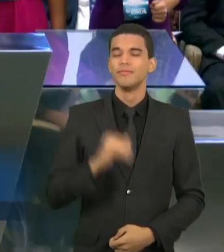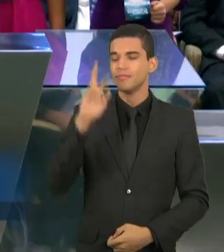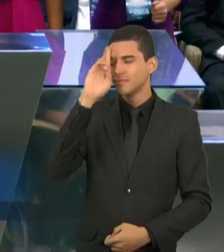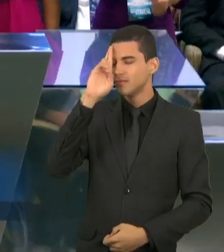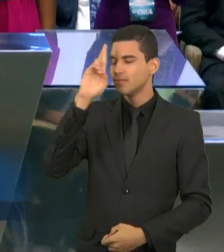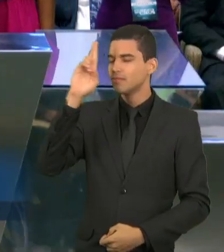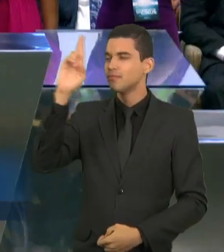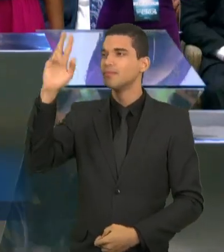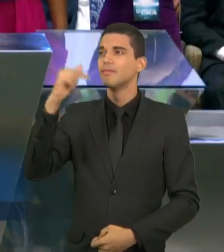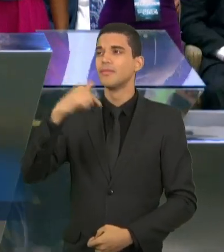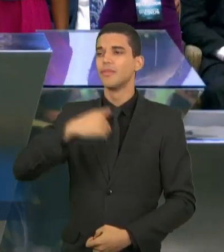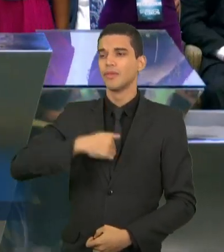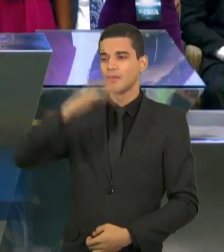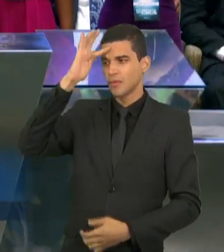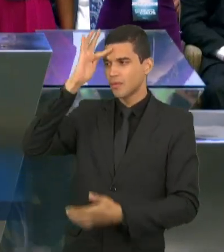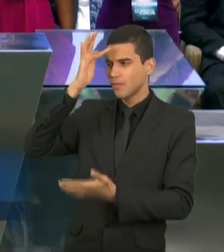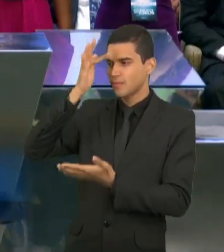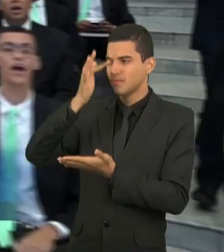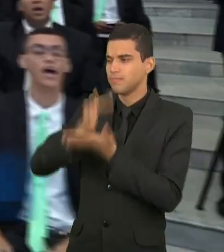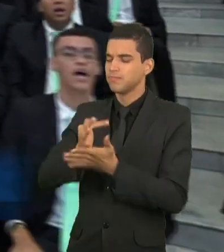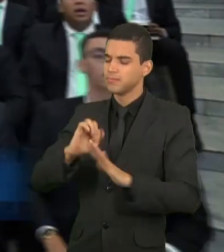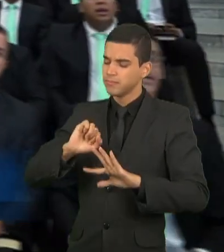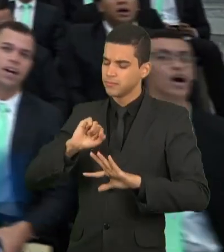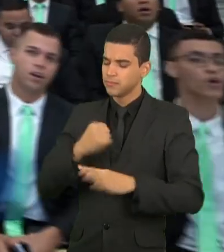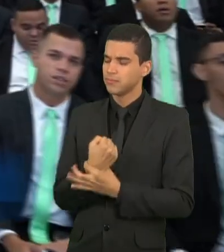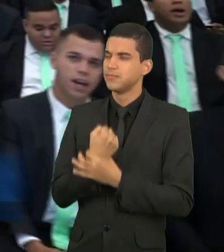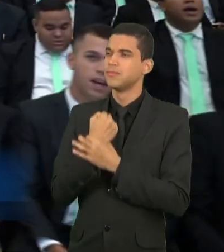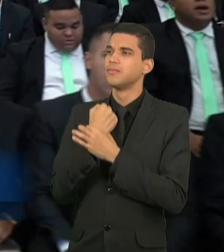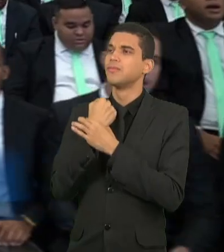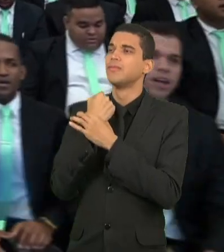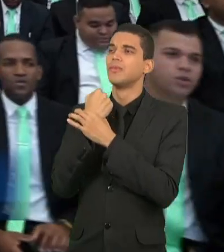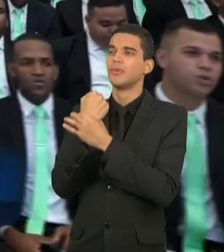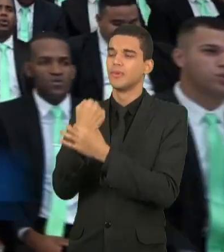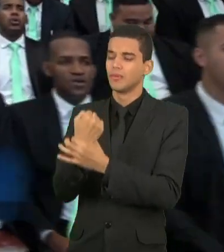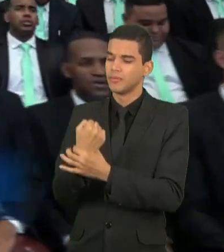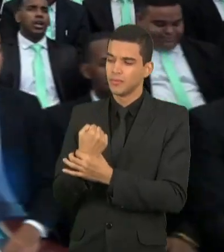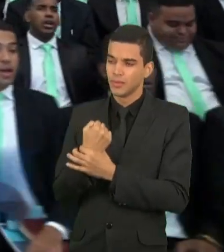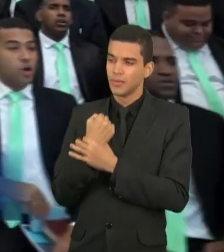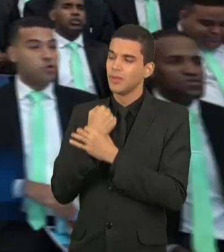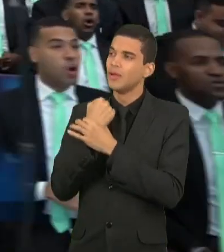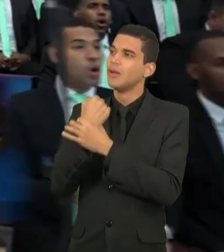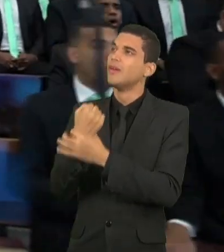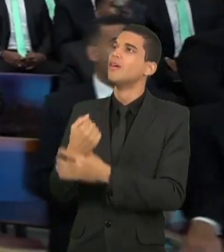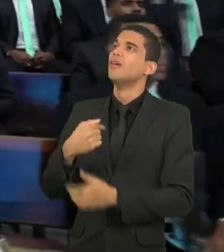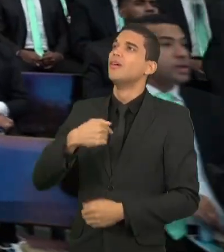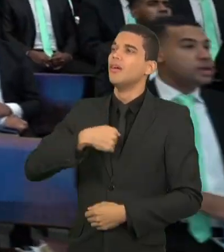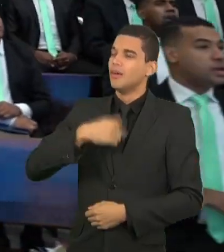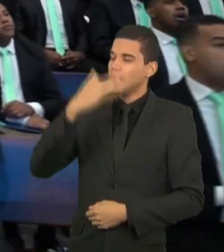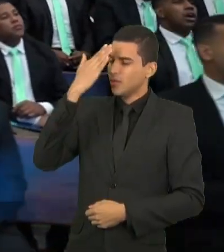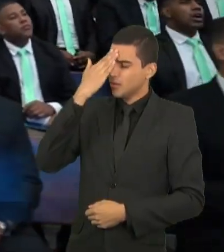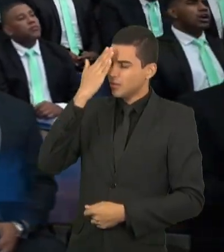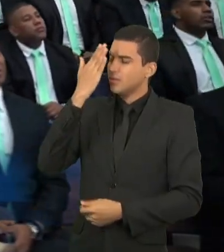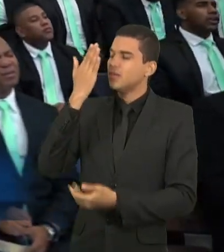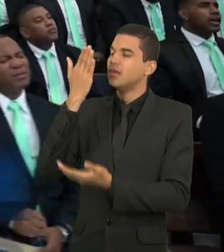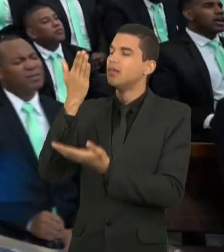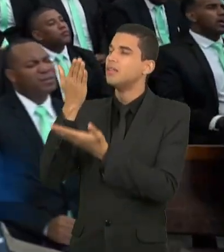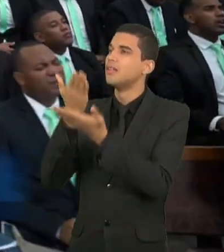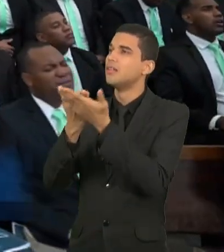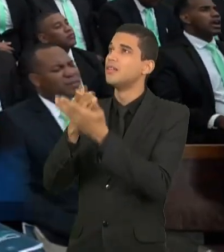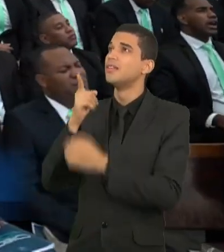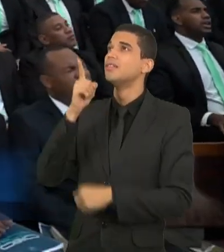nego minha fé, não nego teu nome, eu